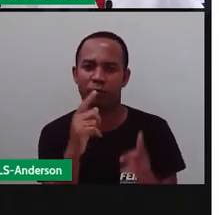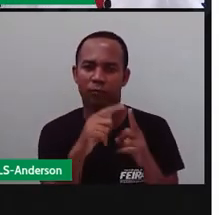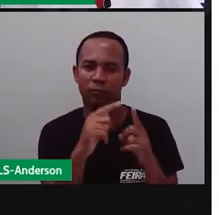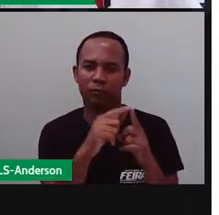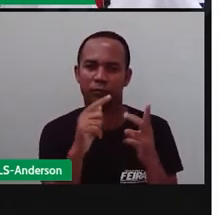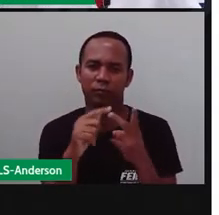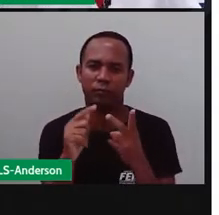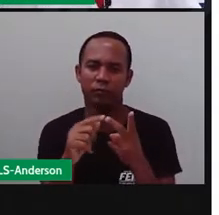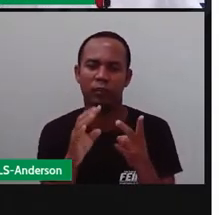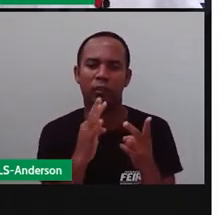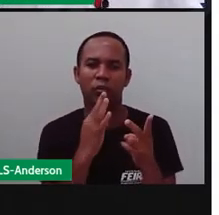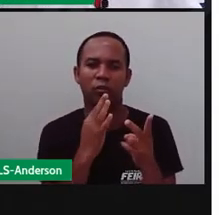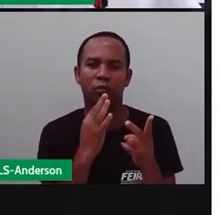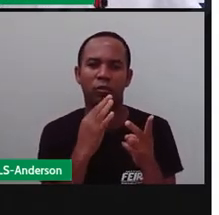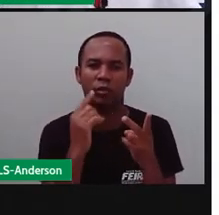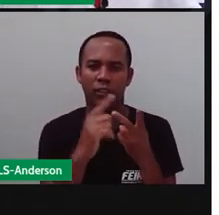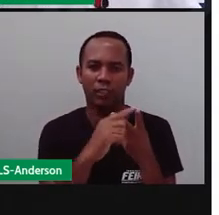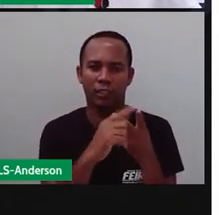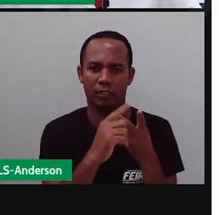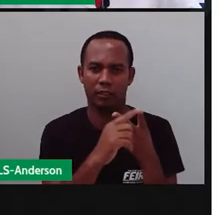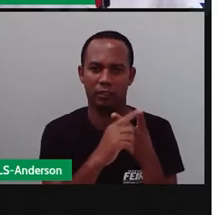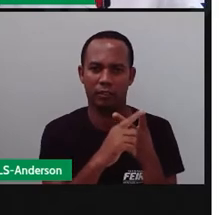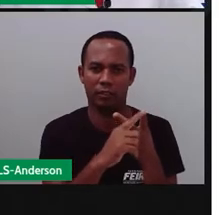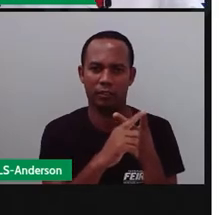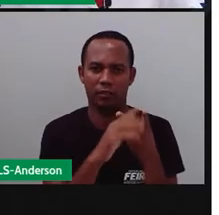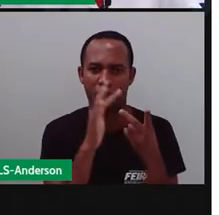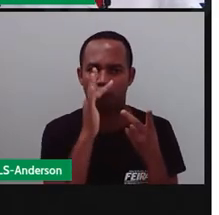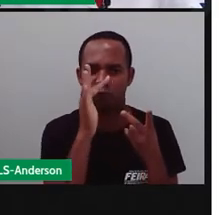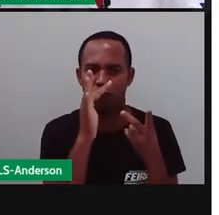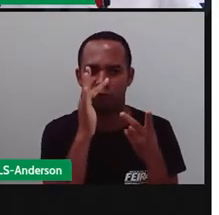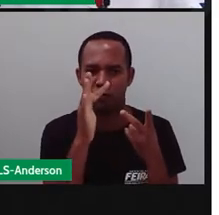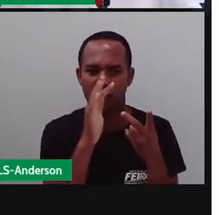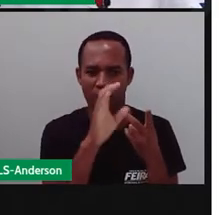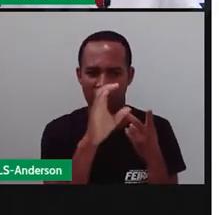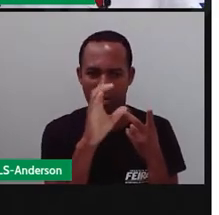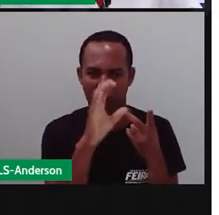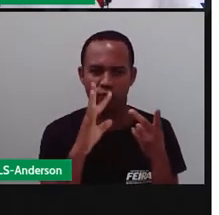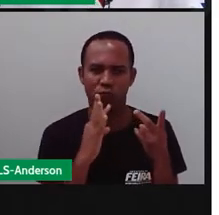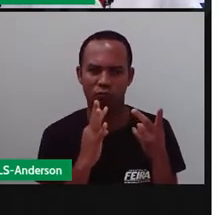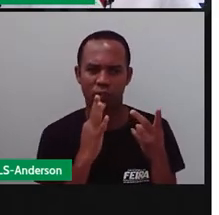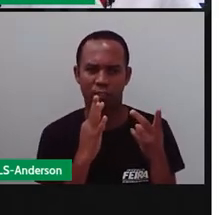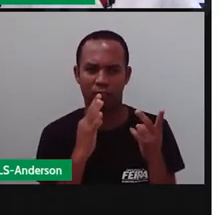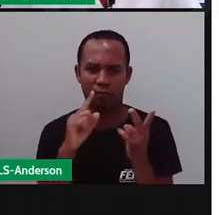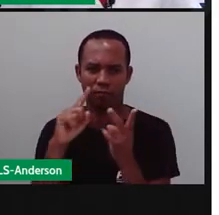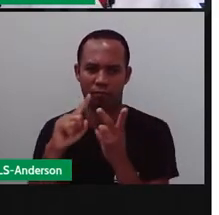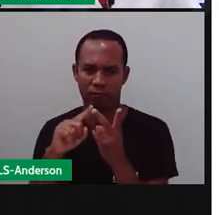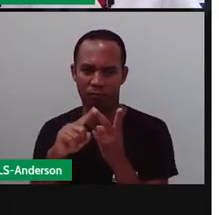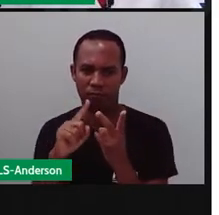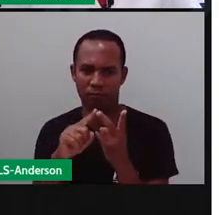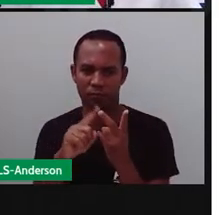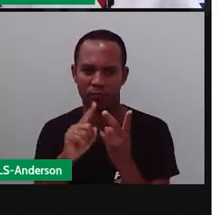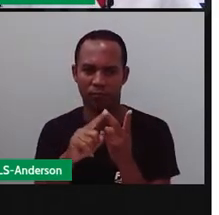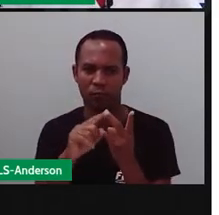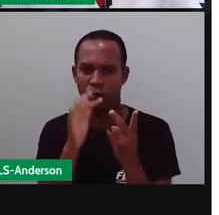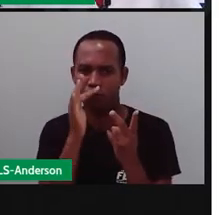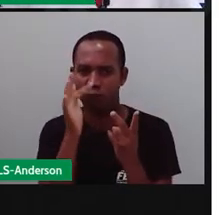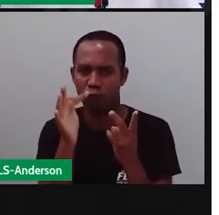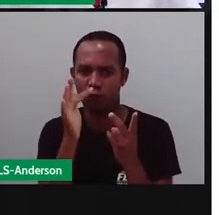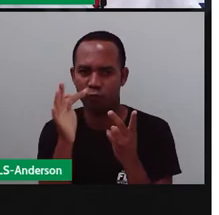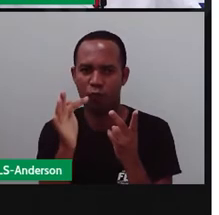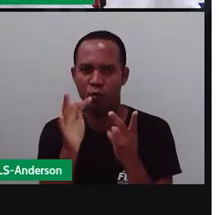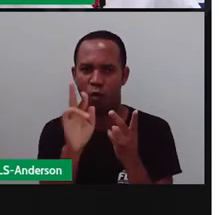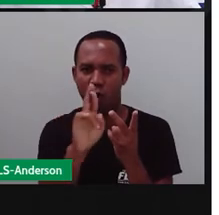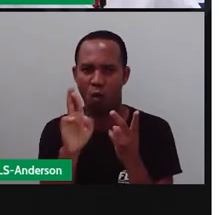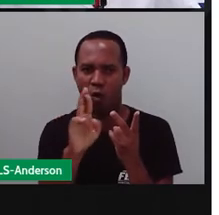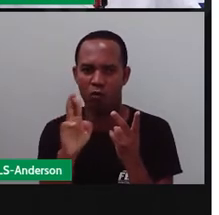Você conhece a flor de cravo? E a rosa, você conhece? O cravo, na verdade, é uma flor bem mais